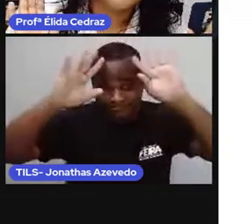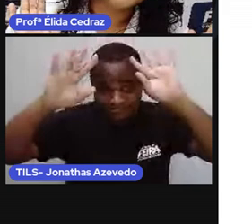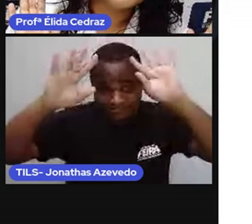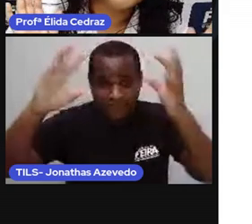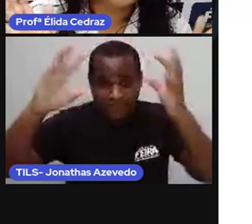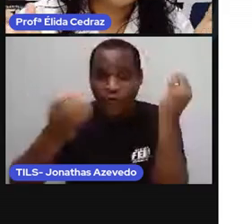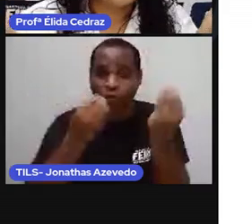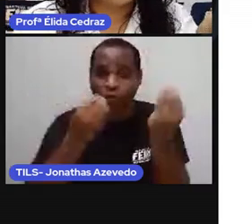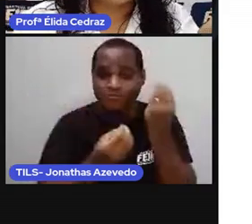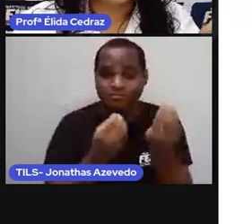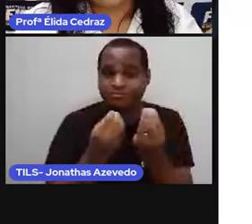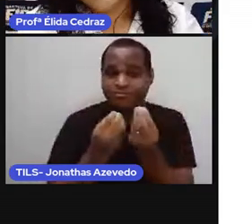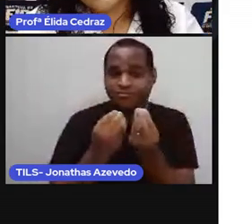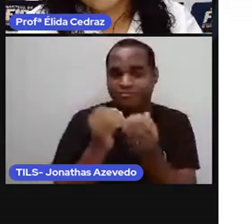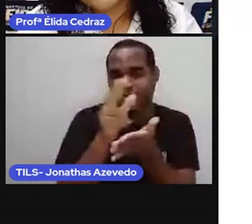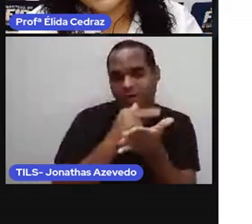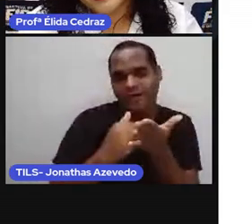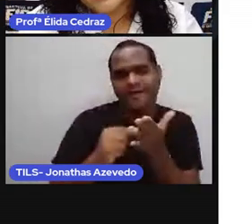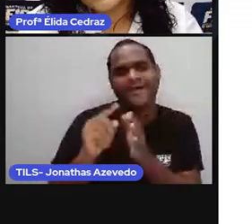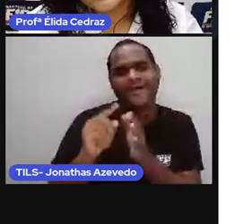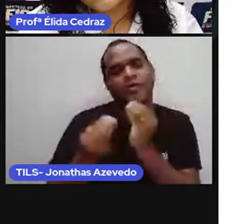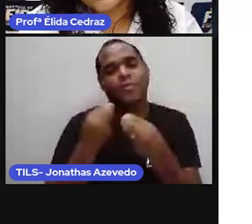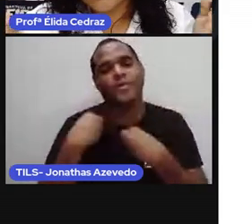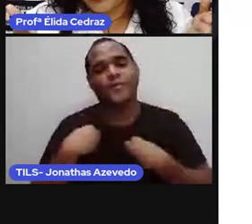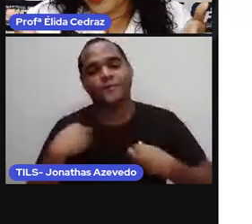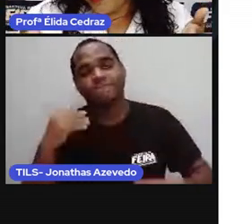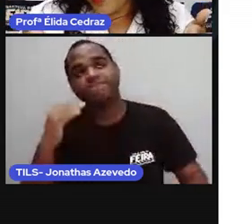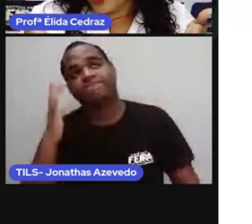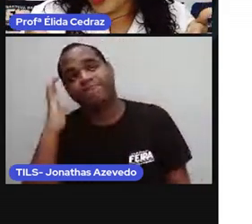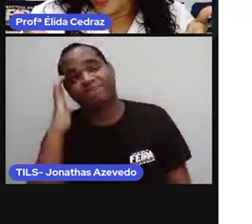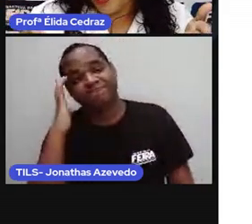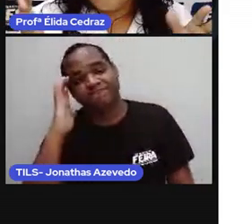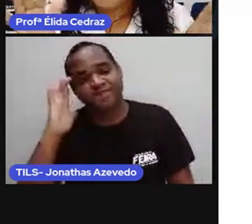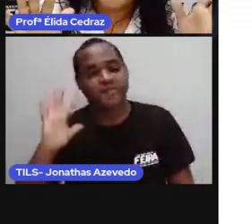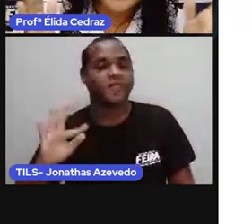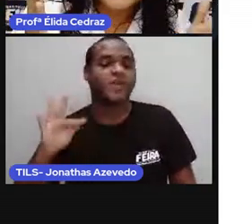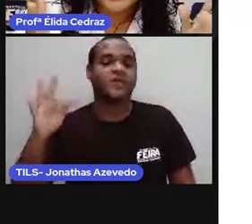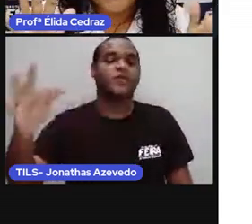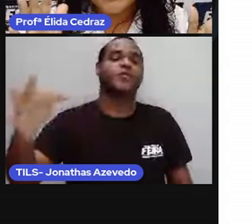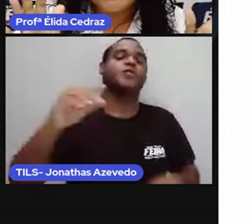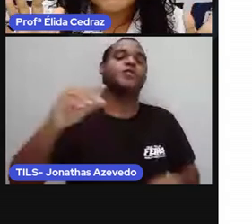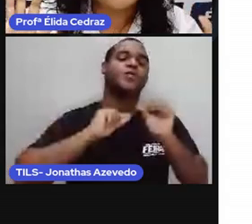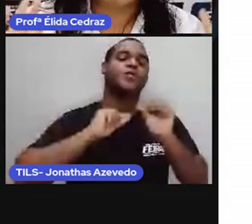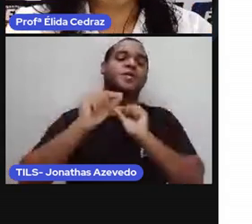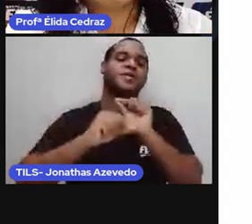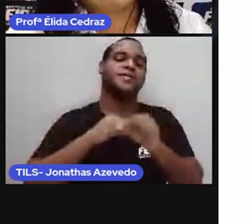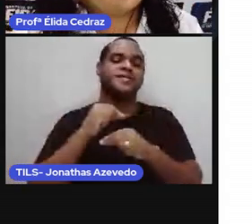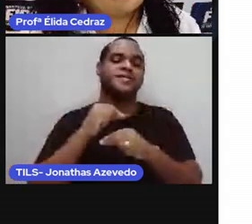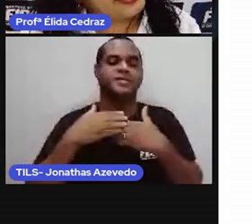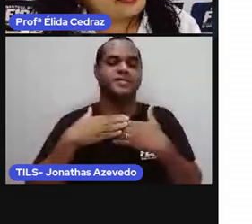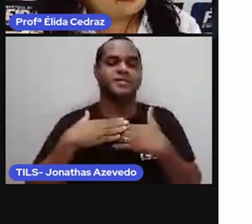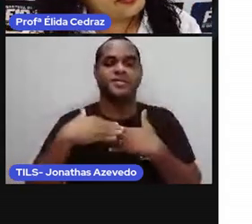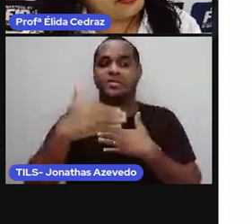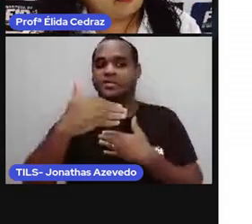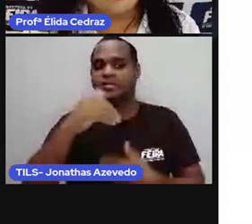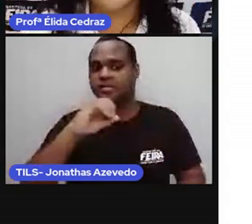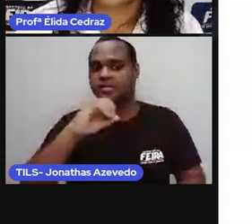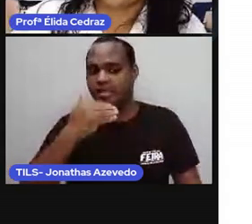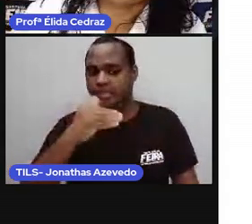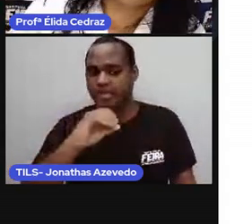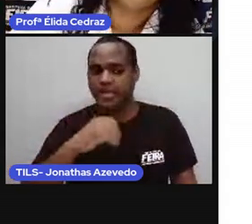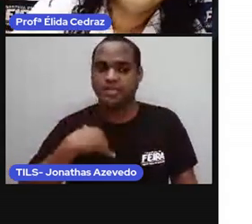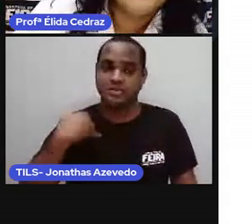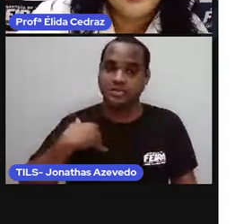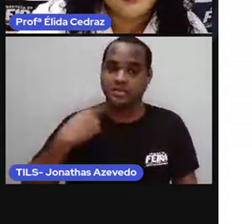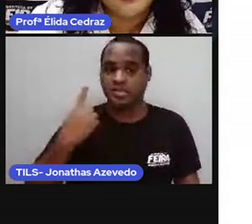assim. Como é que você acha que você vai estar mais ou menos daqui a 10 anos?